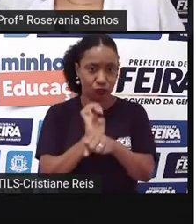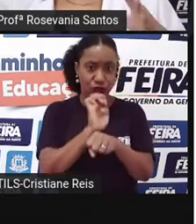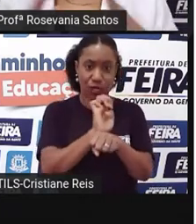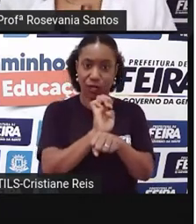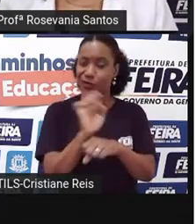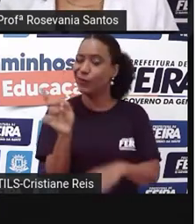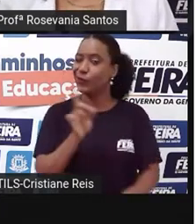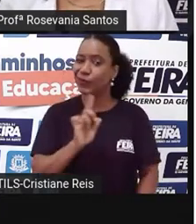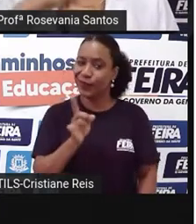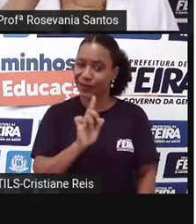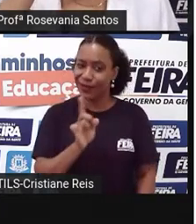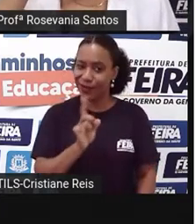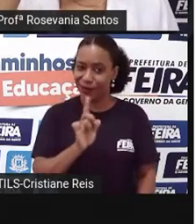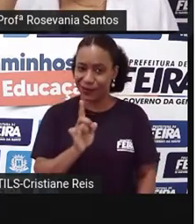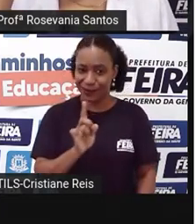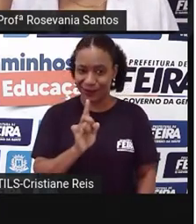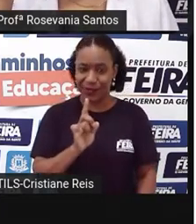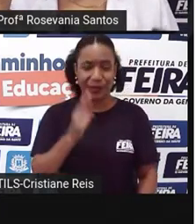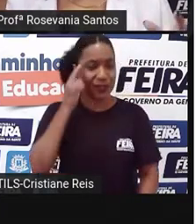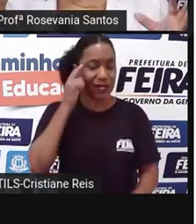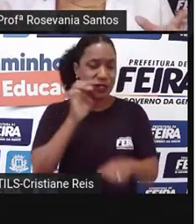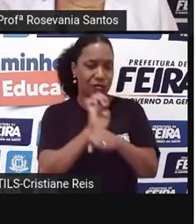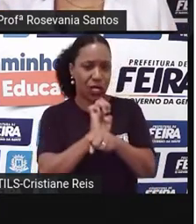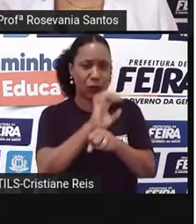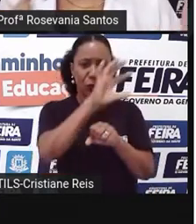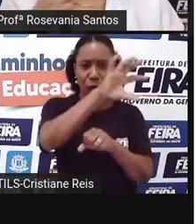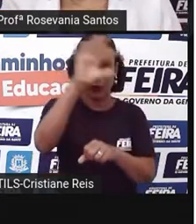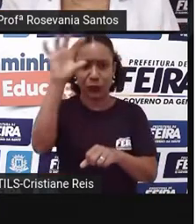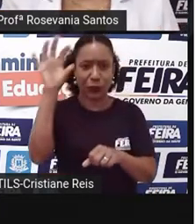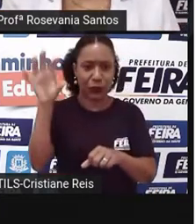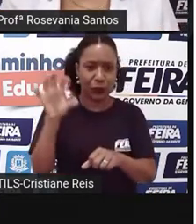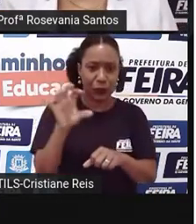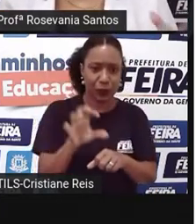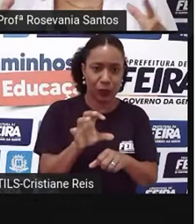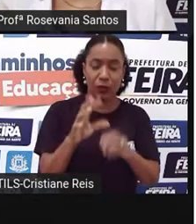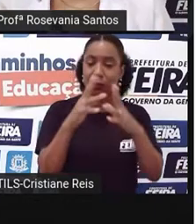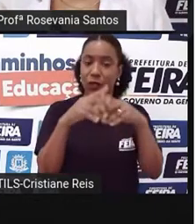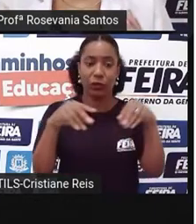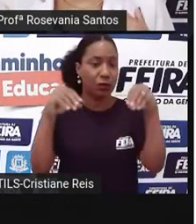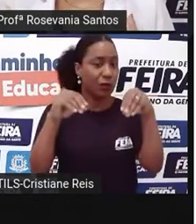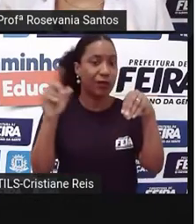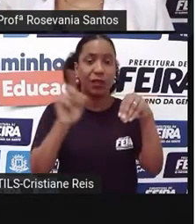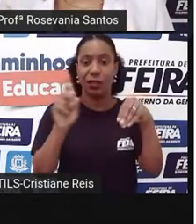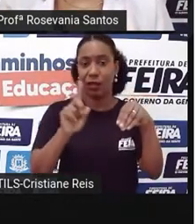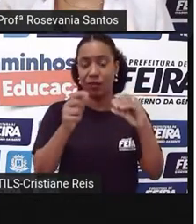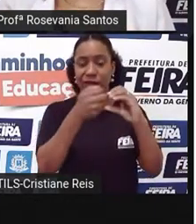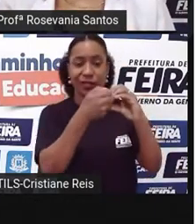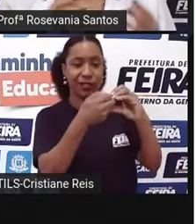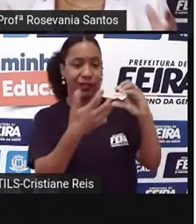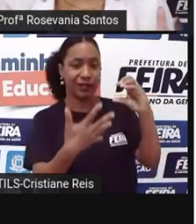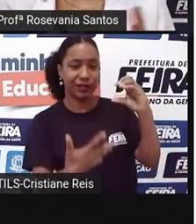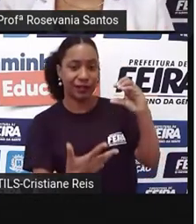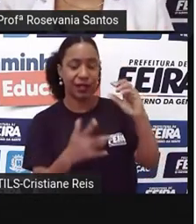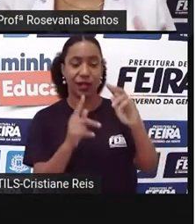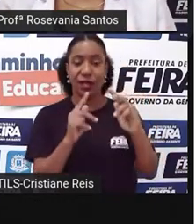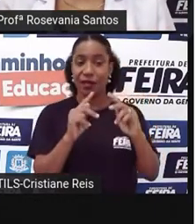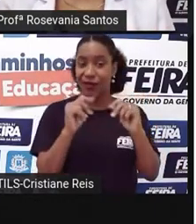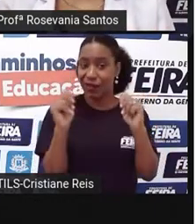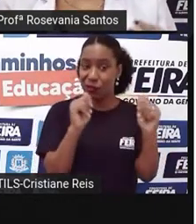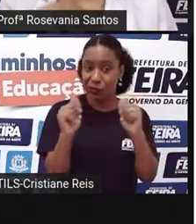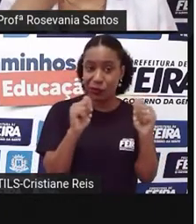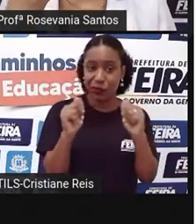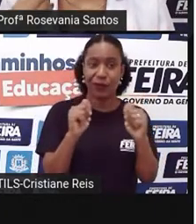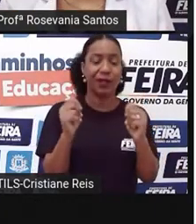né, ela vai seguir características físicas, características, né, quando eu digo características